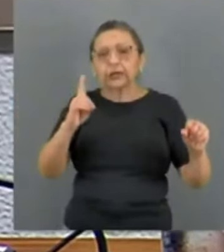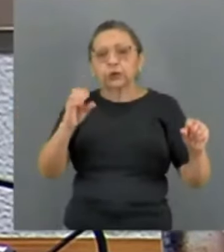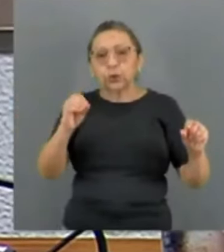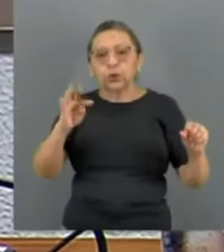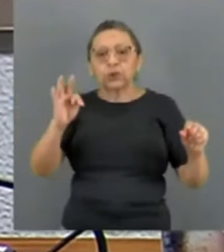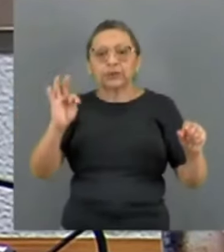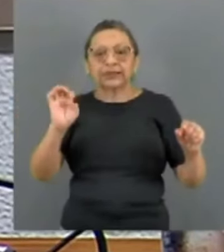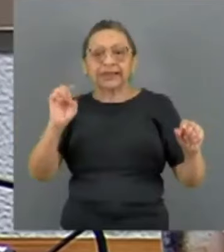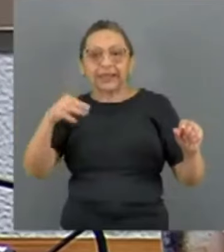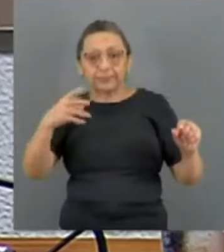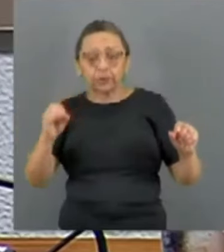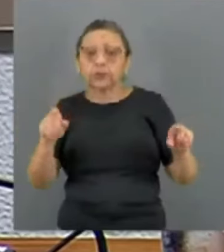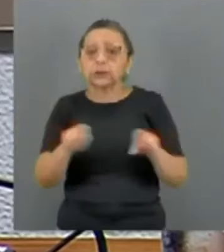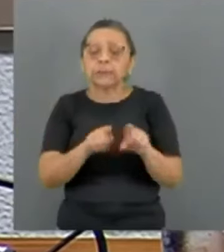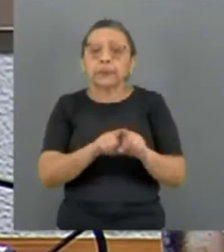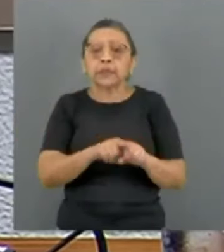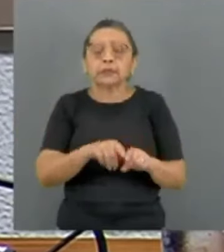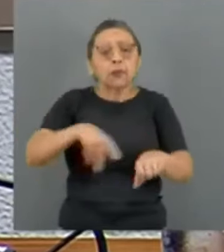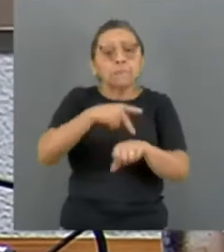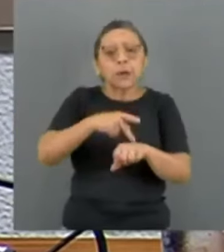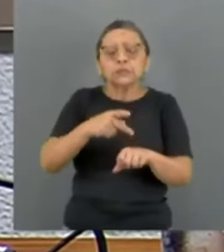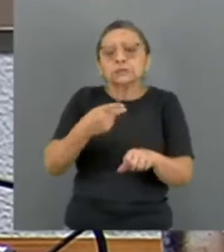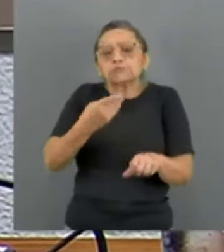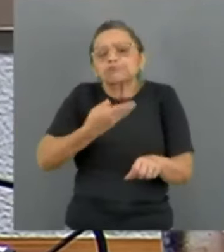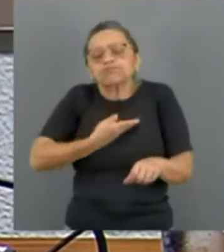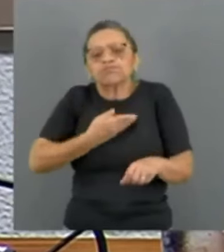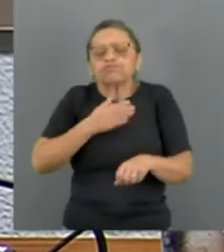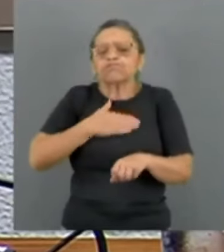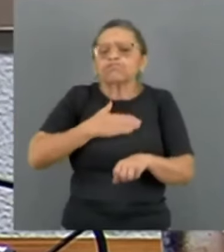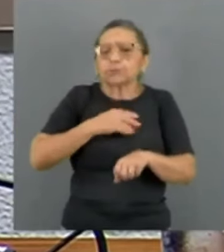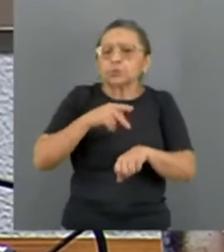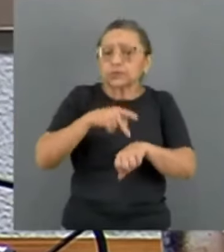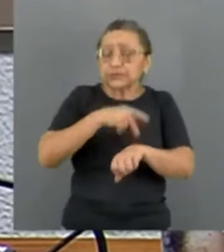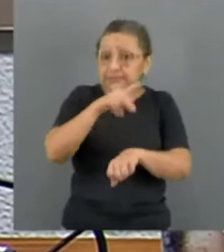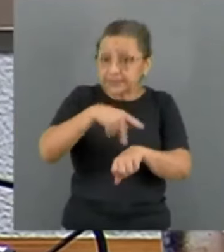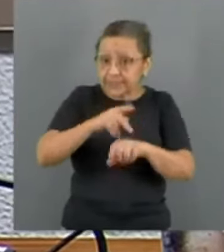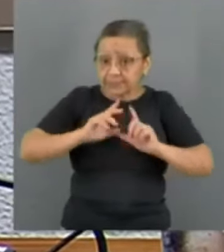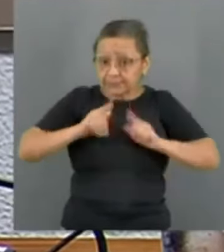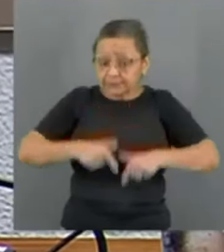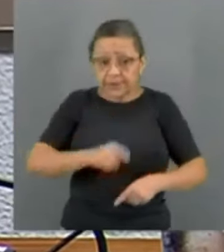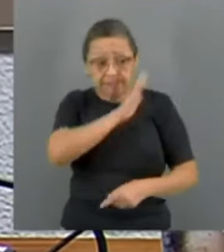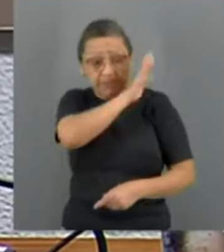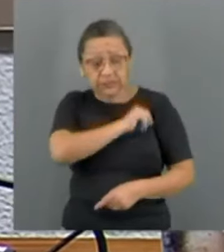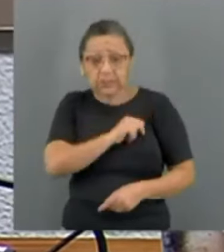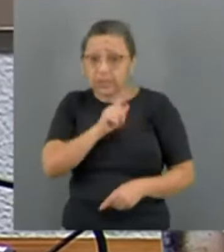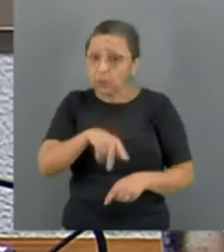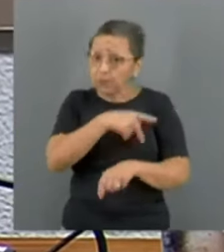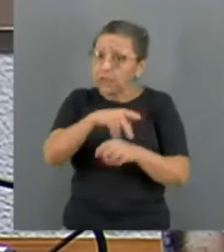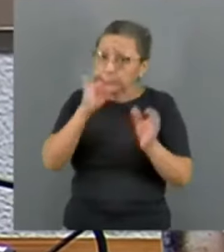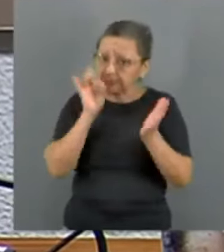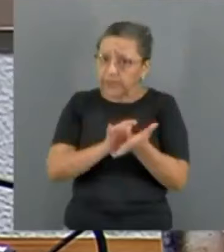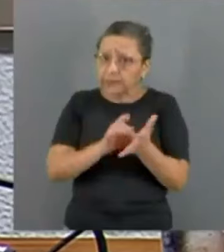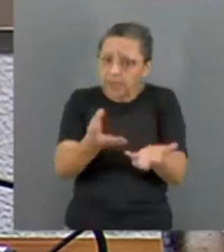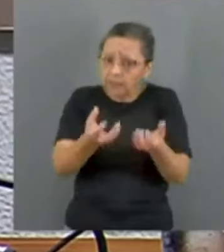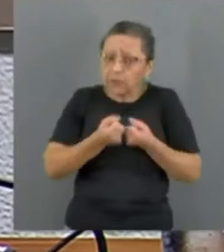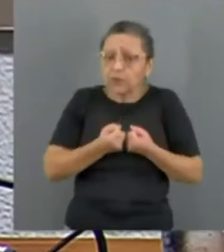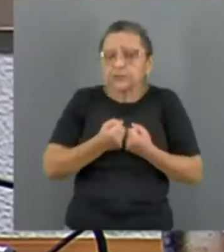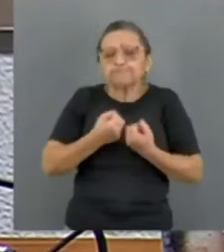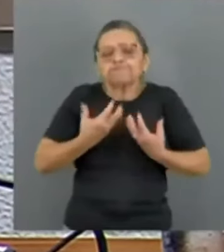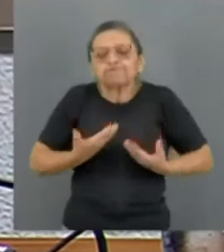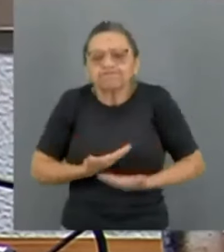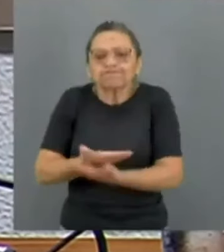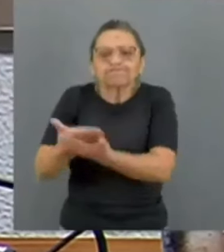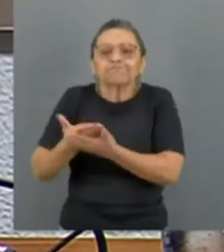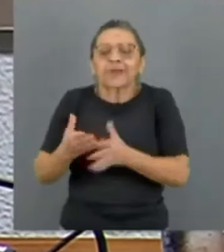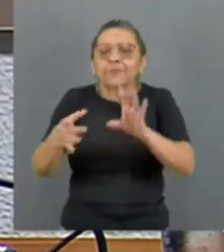amigo do Estado de Israel, do Estado da Palestina, e como um país que abriga de forma harmônica comunidades de